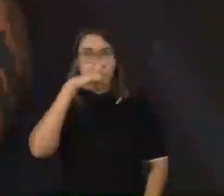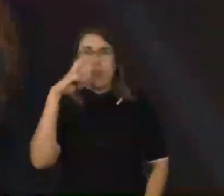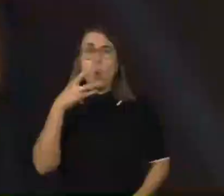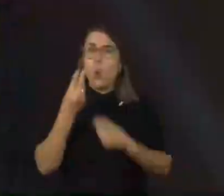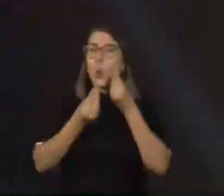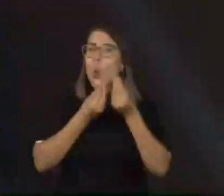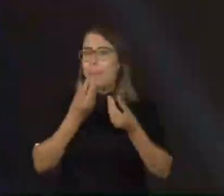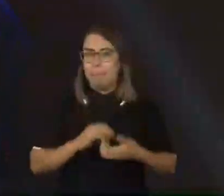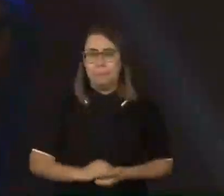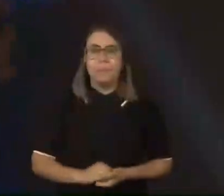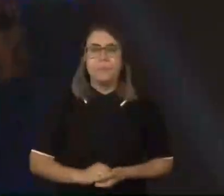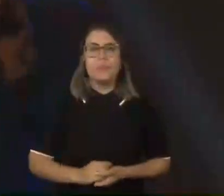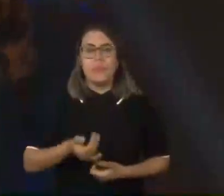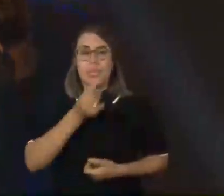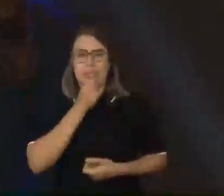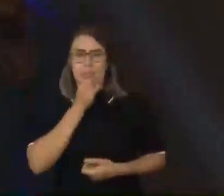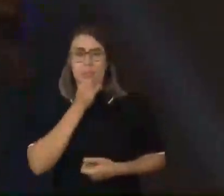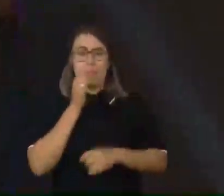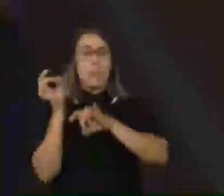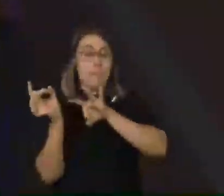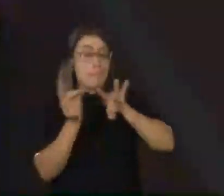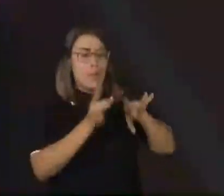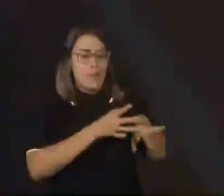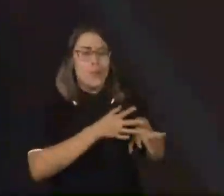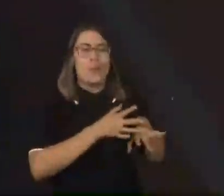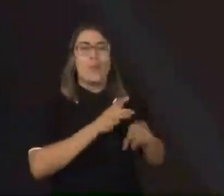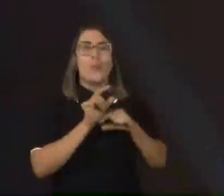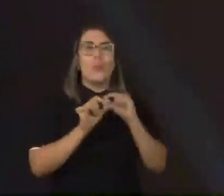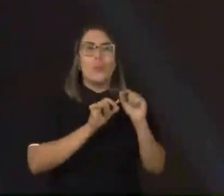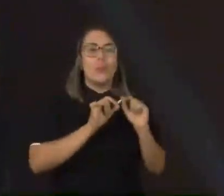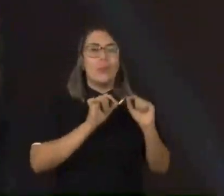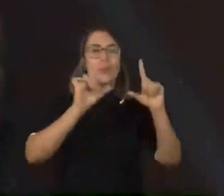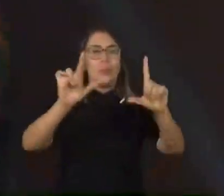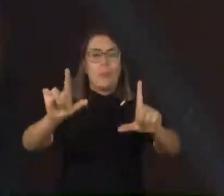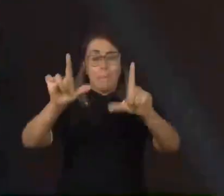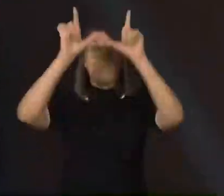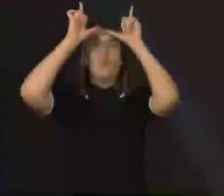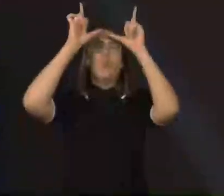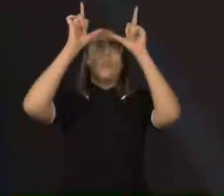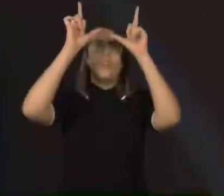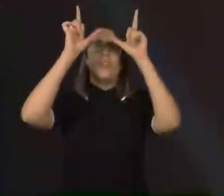se livrar? jogar fora, imagem da eterna criança,